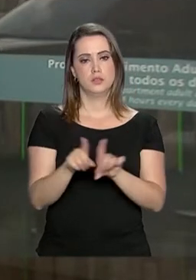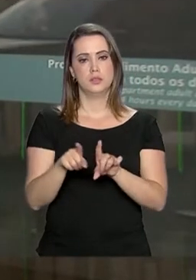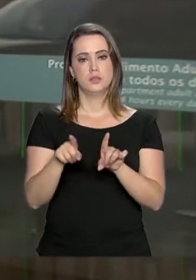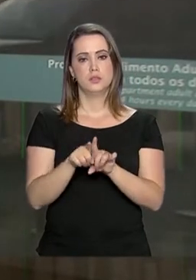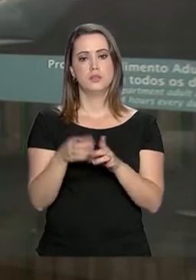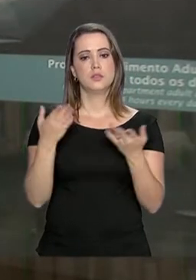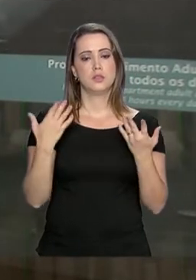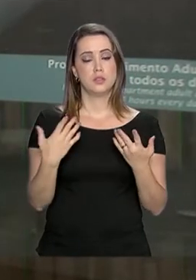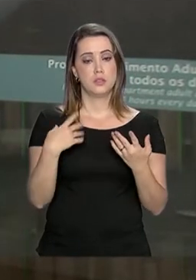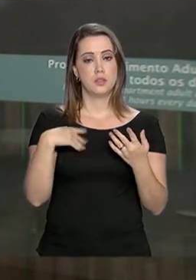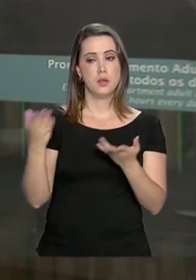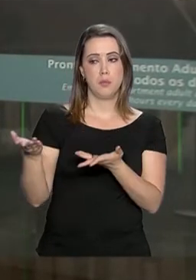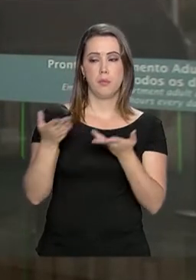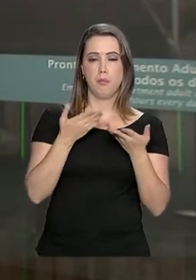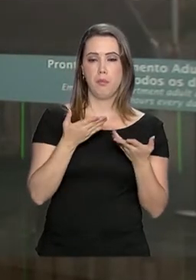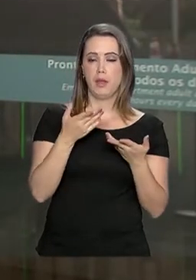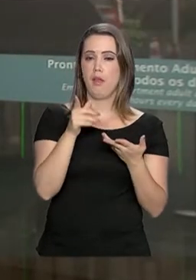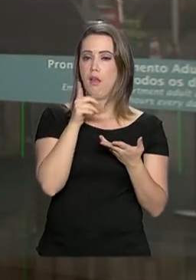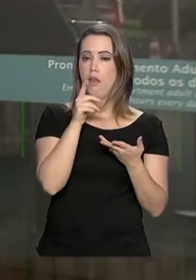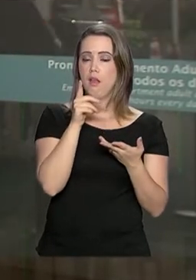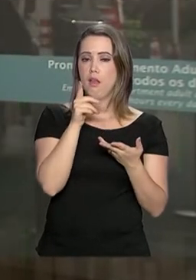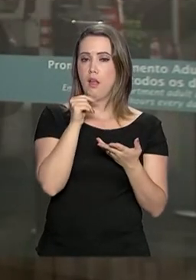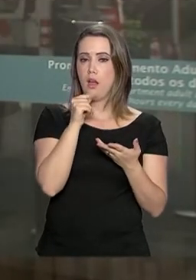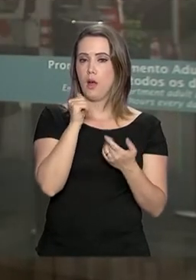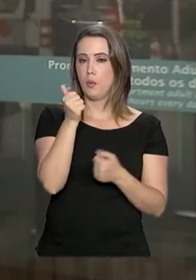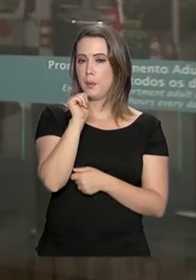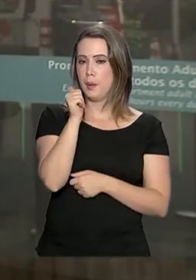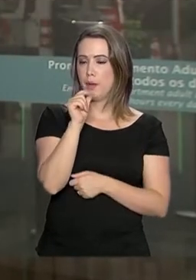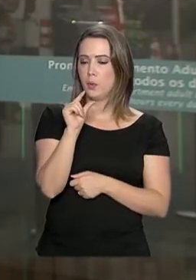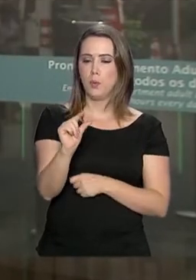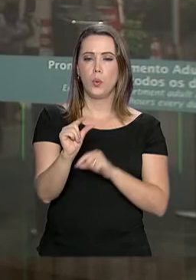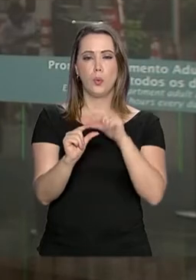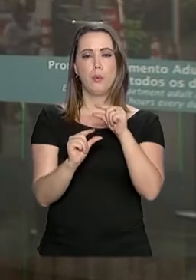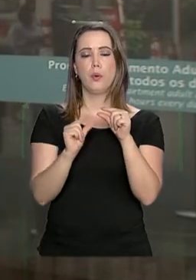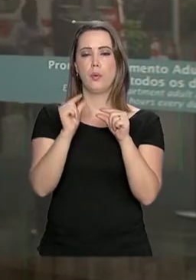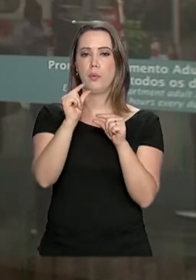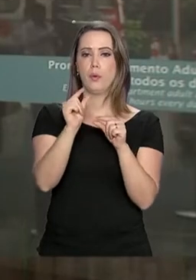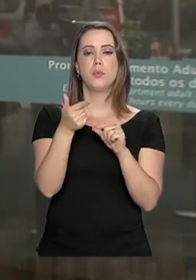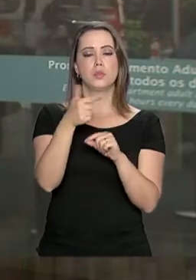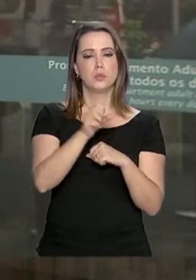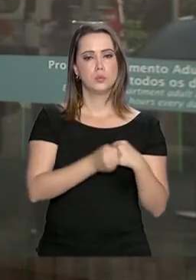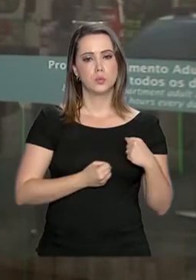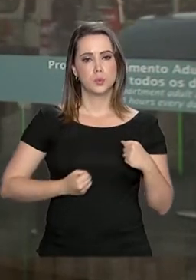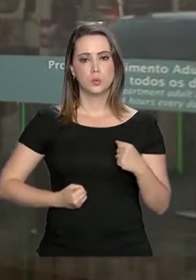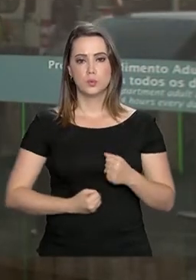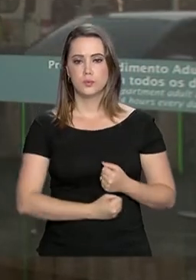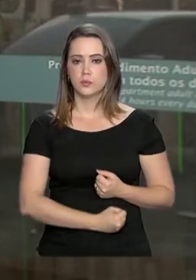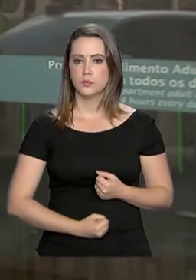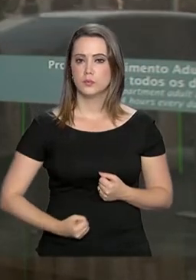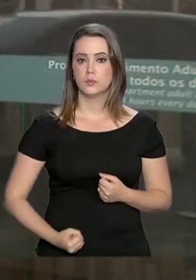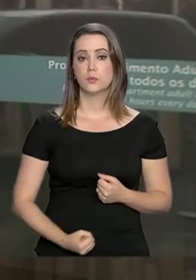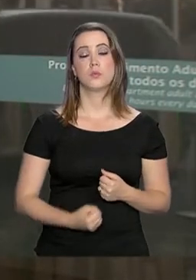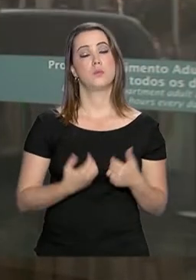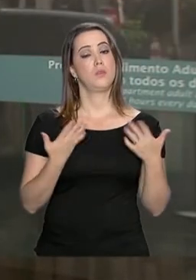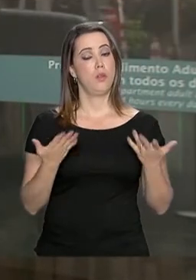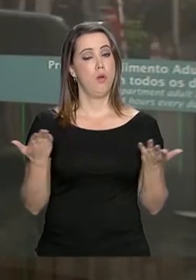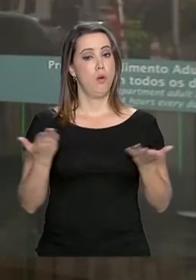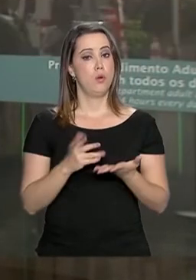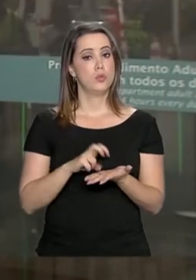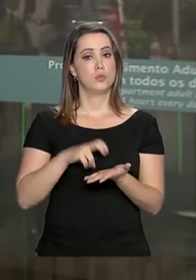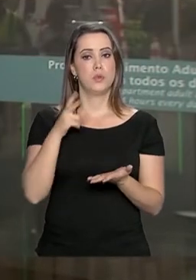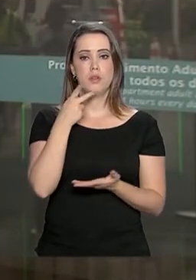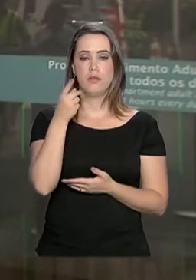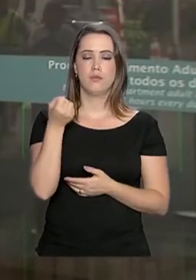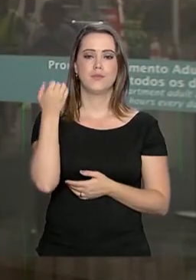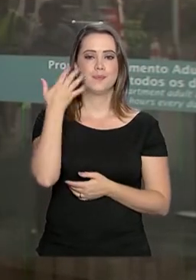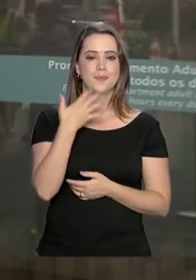recebendo pequenas quantidades de líquido para a reativação do sistema digestivo. Hoje pela manhã, o presidente falou a respeito do